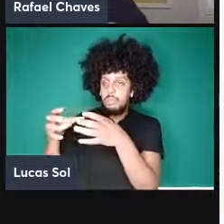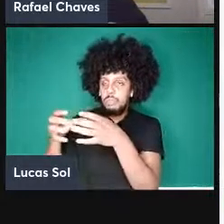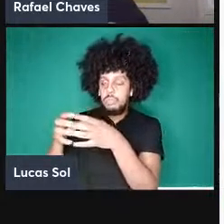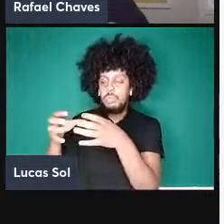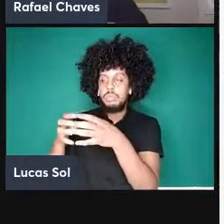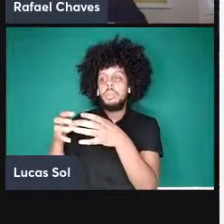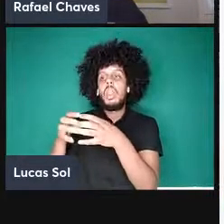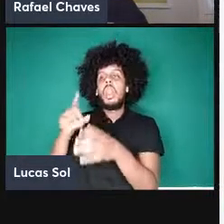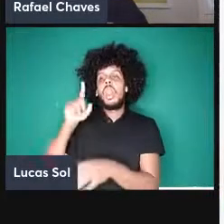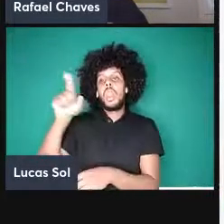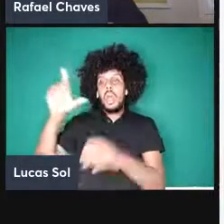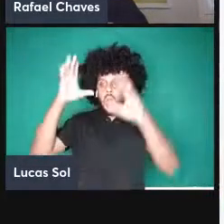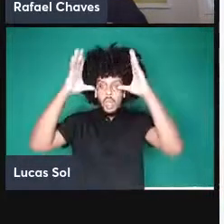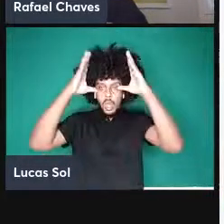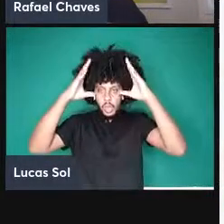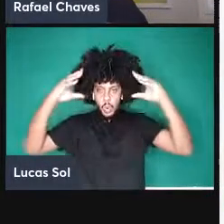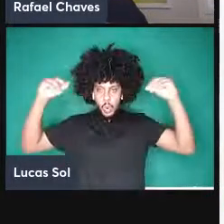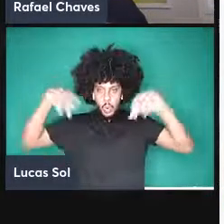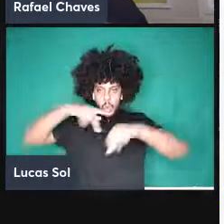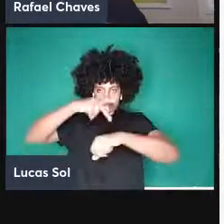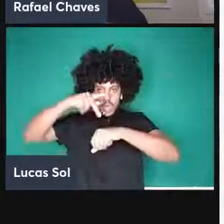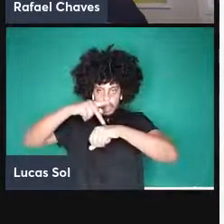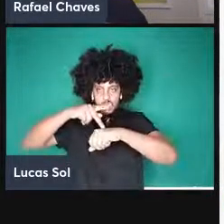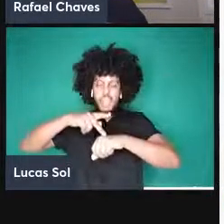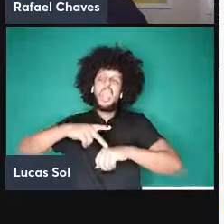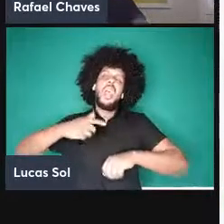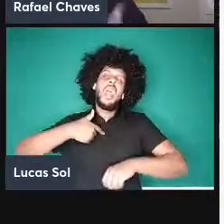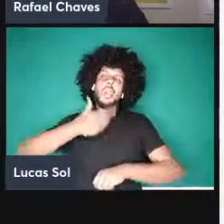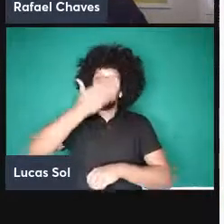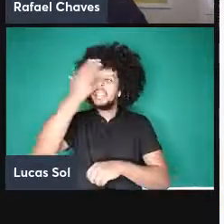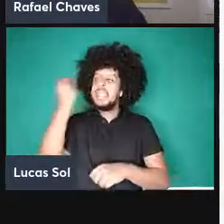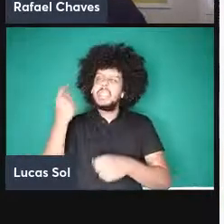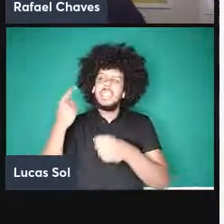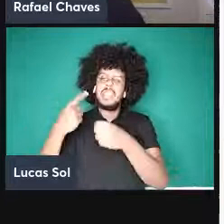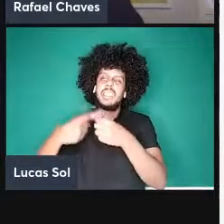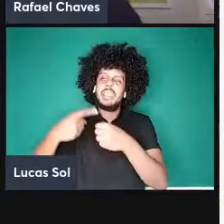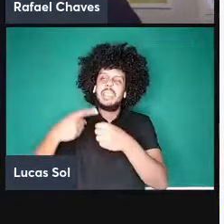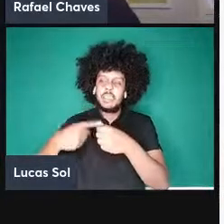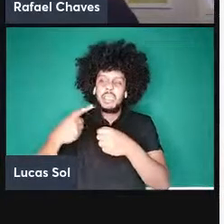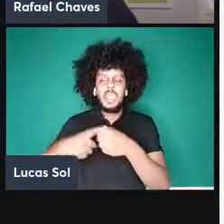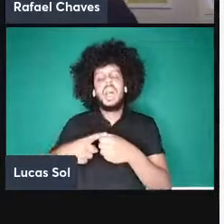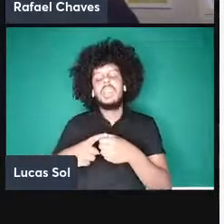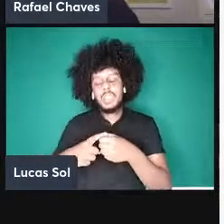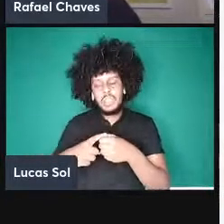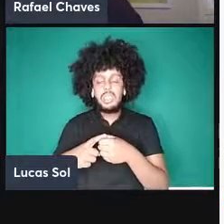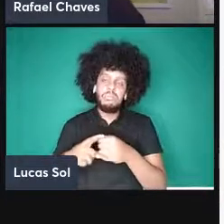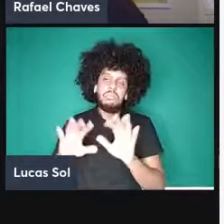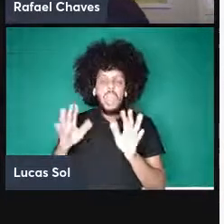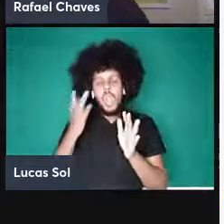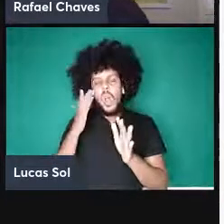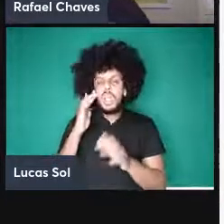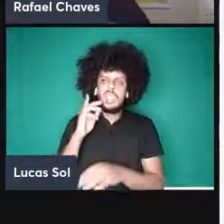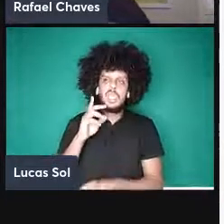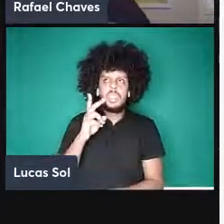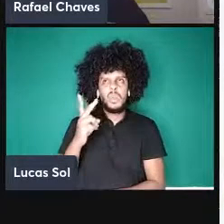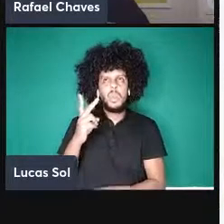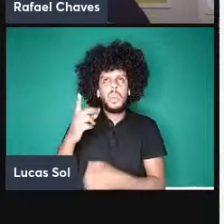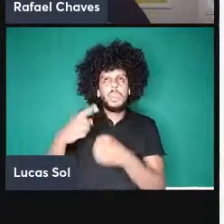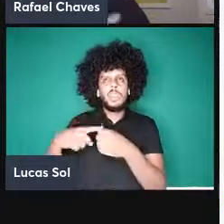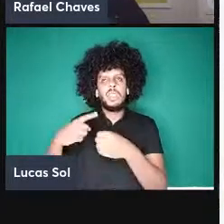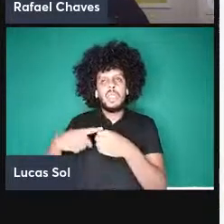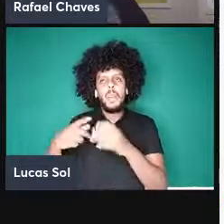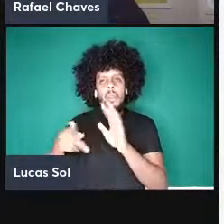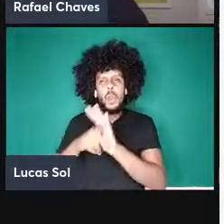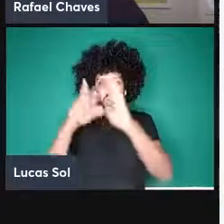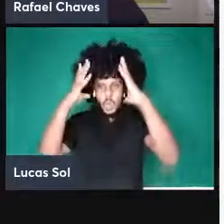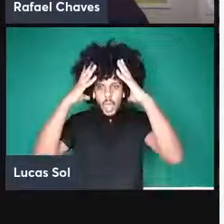Holanda eu me esqueci a cidade agora acho que é Utrecht ou Leiden enfim uma dessas duas cidades lá na Holanda em que as pesquisas